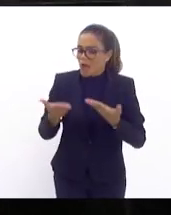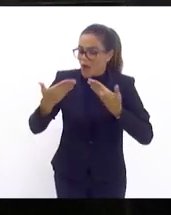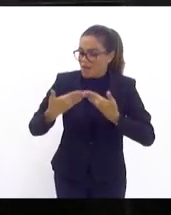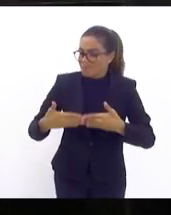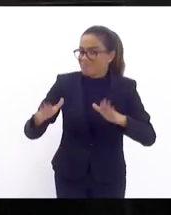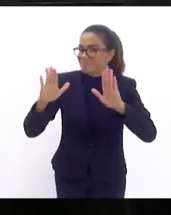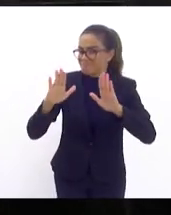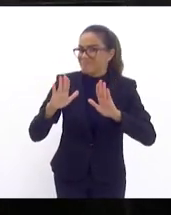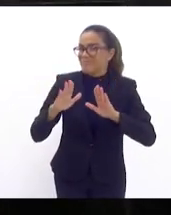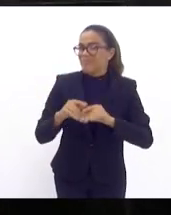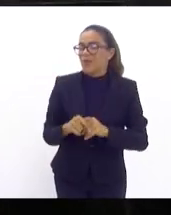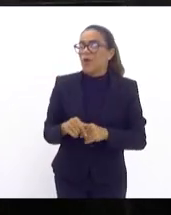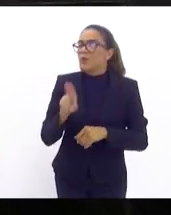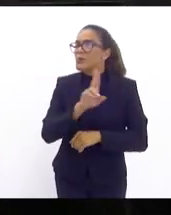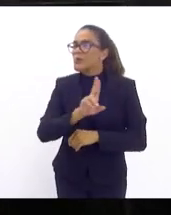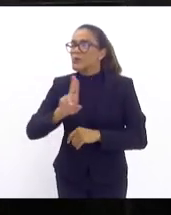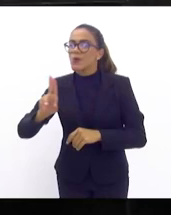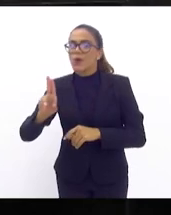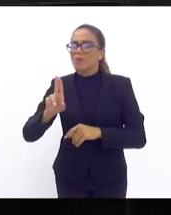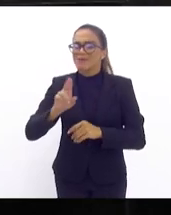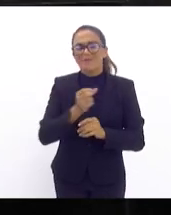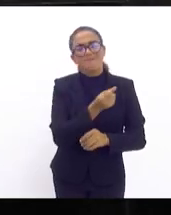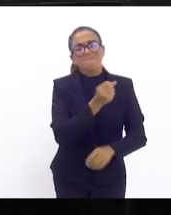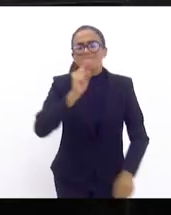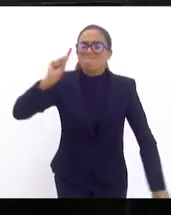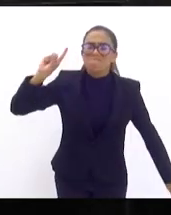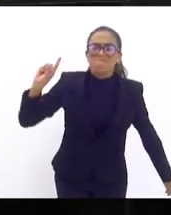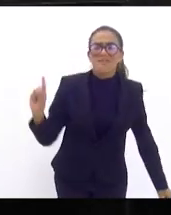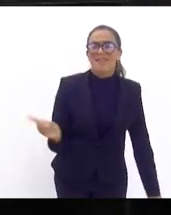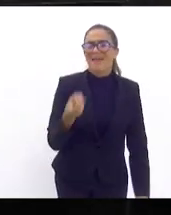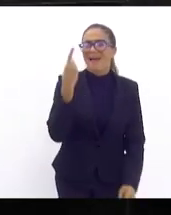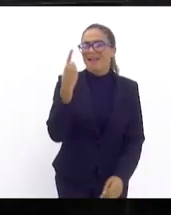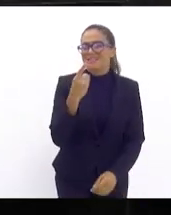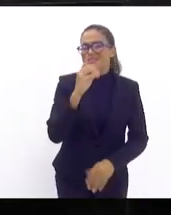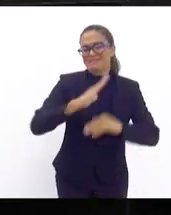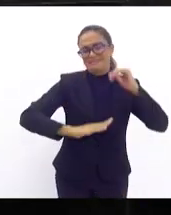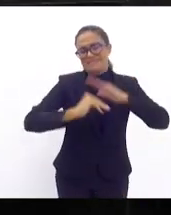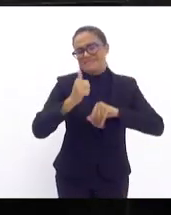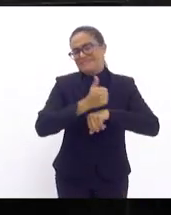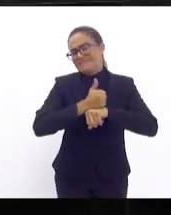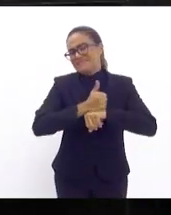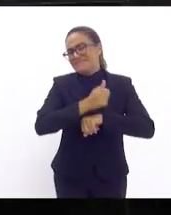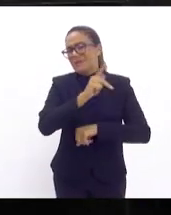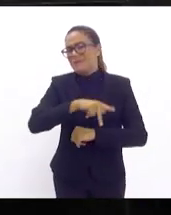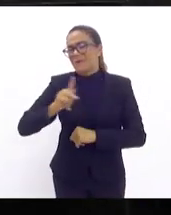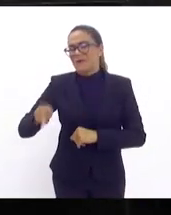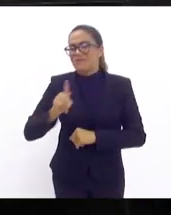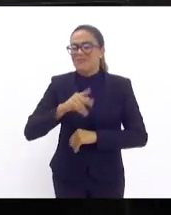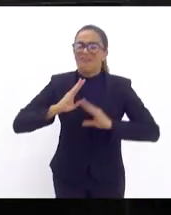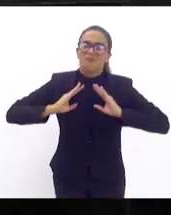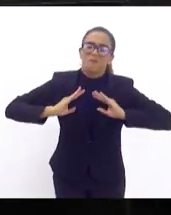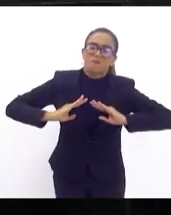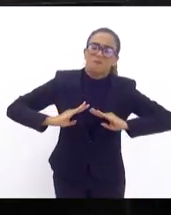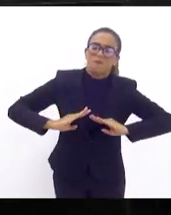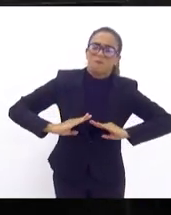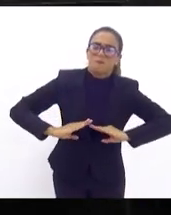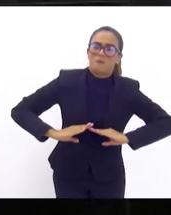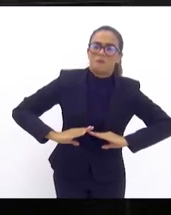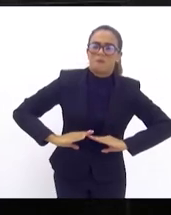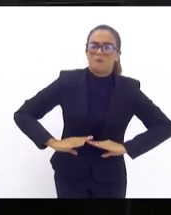concluir em nome de milhares e milhares de professores que se sentem desmotivados